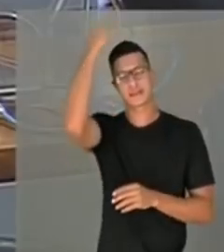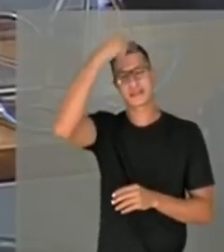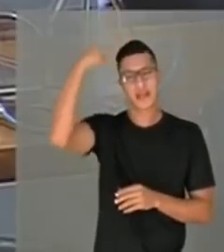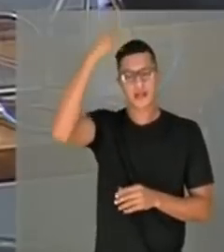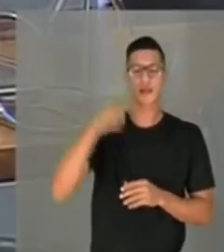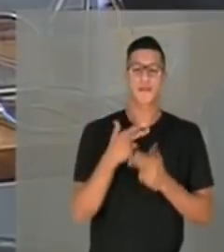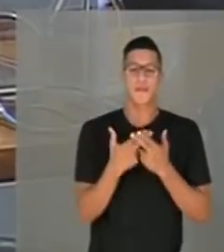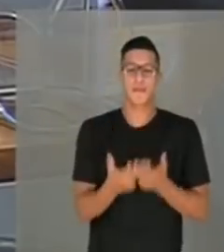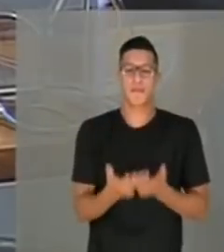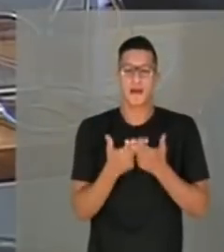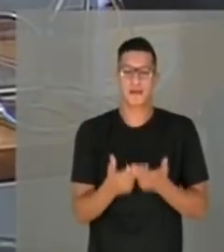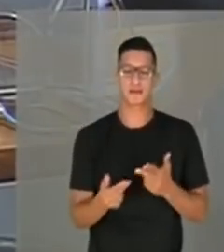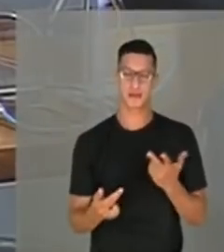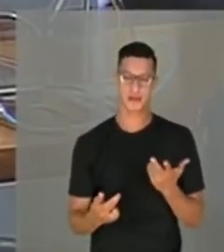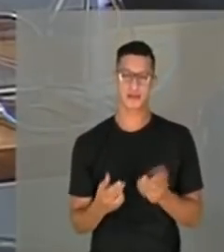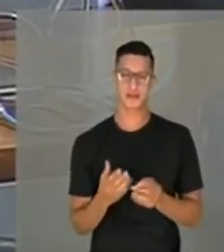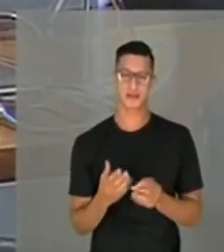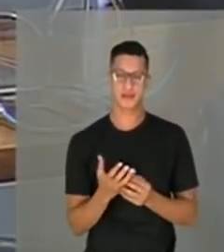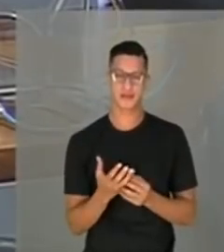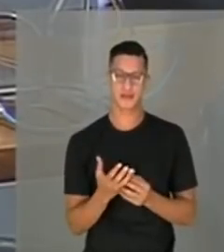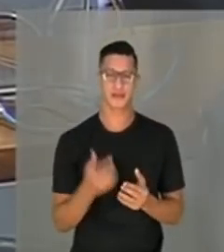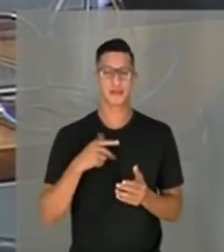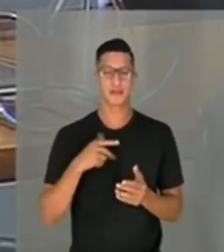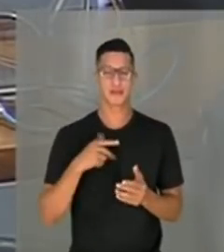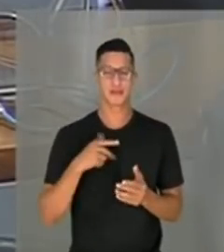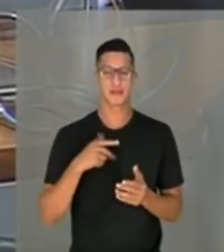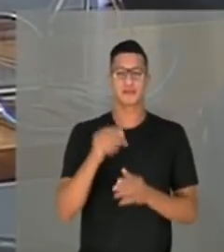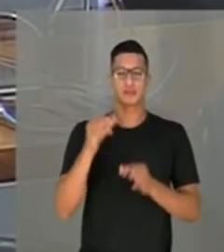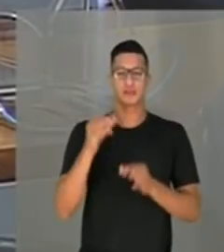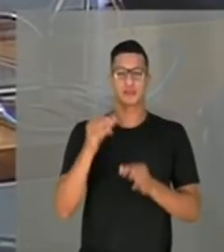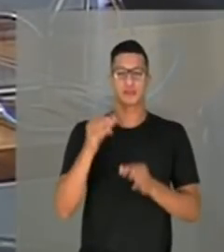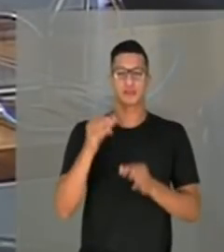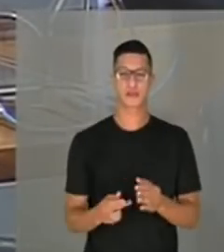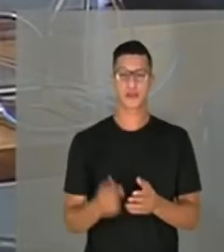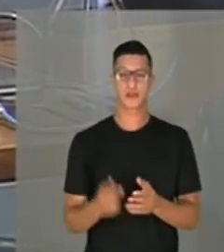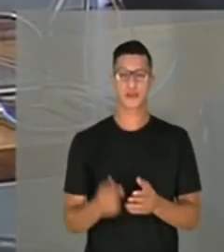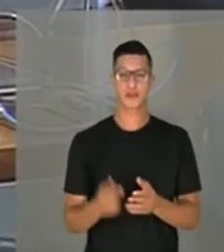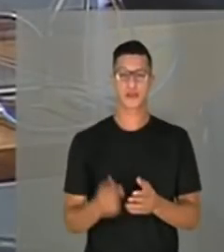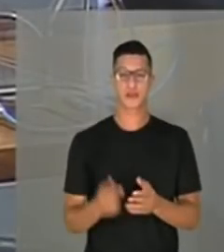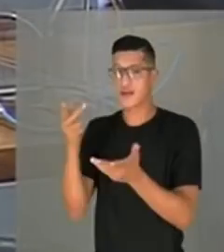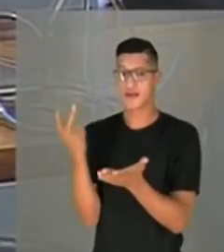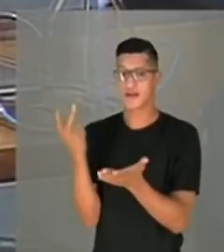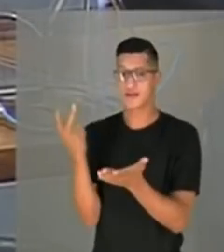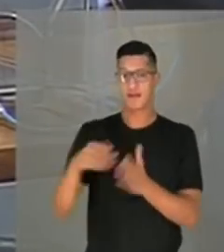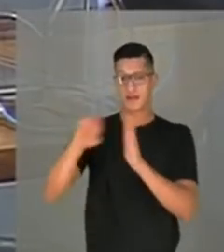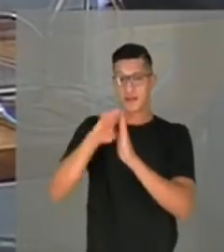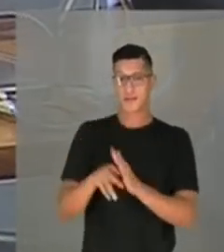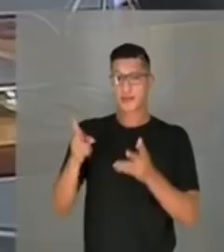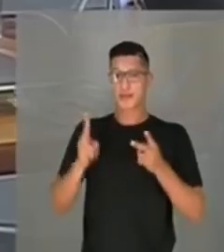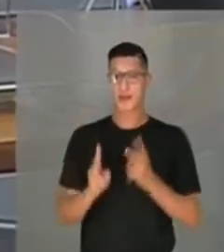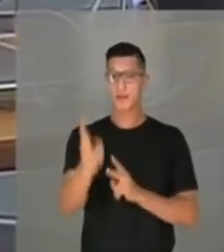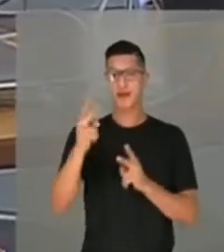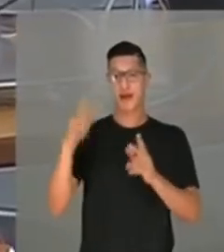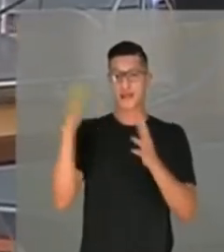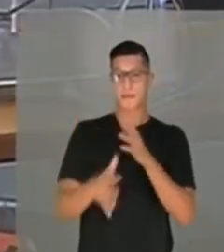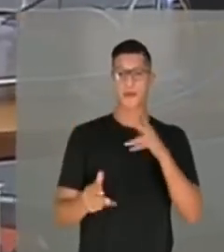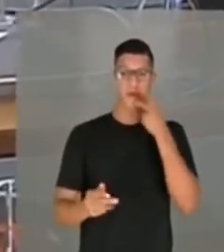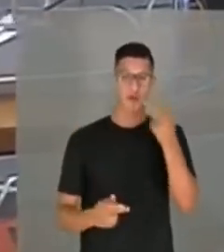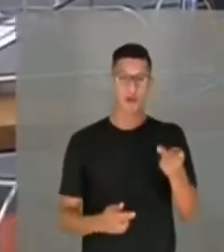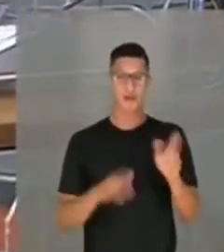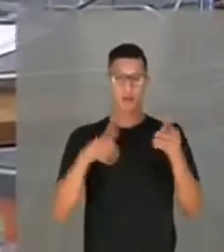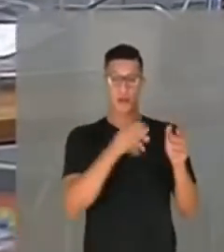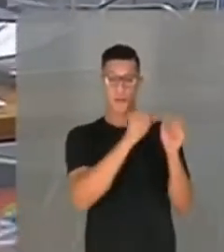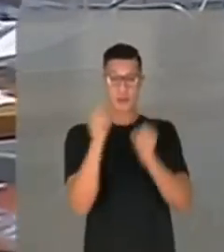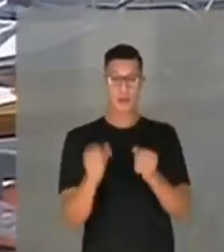de ouvir despaltério, equívocos jurídicos. Despaltério é o que V. Exª está falando. V. Exª sempre interrompe quando eu estou falando. V. Exª